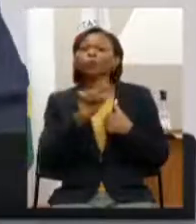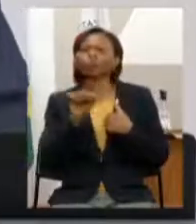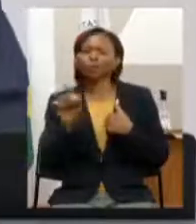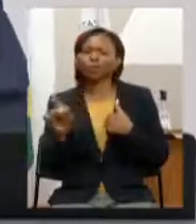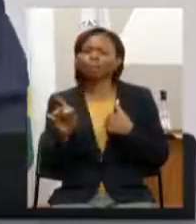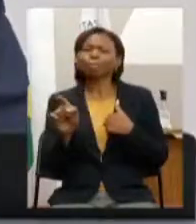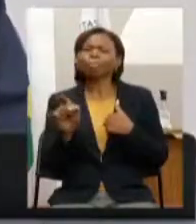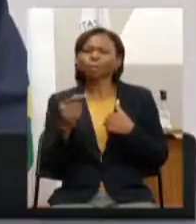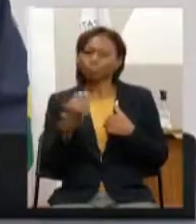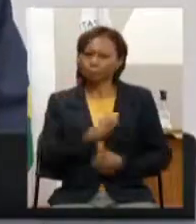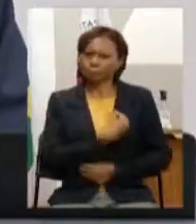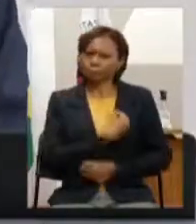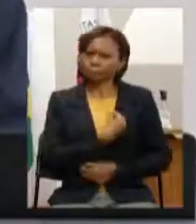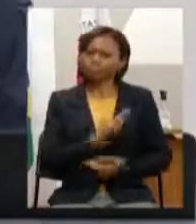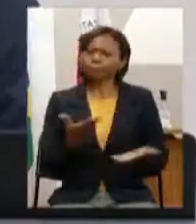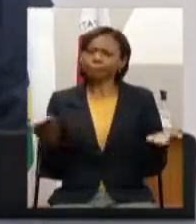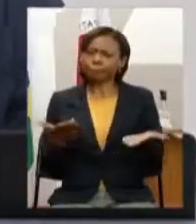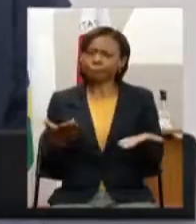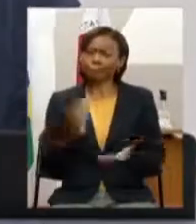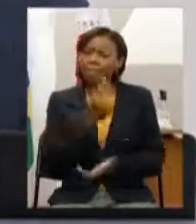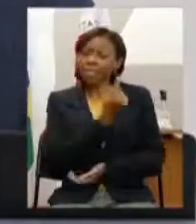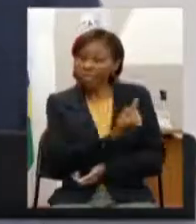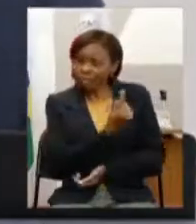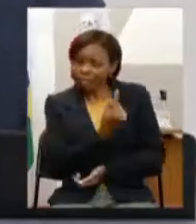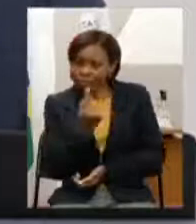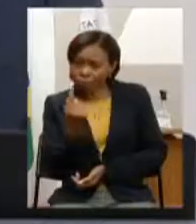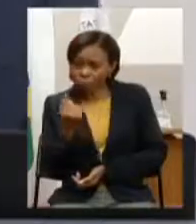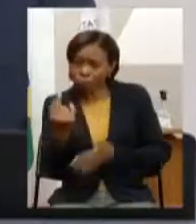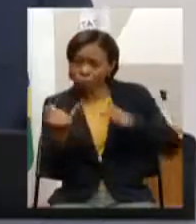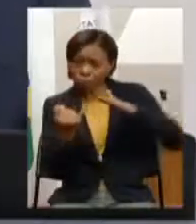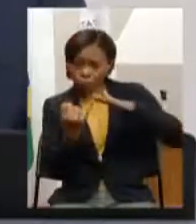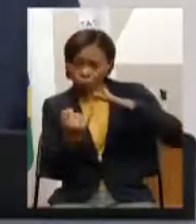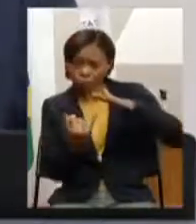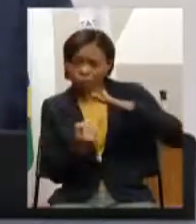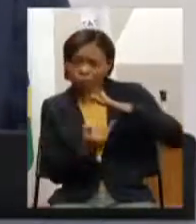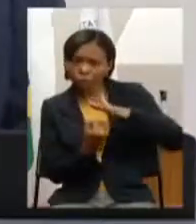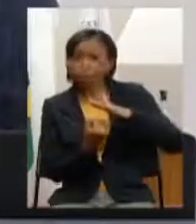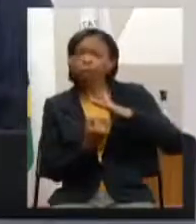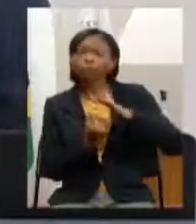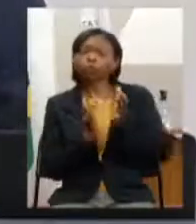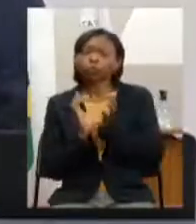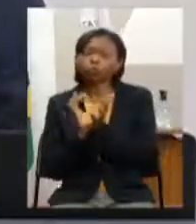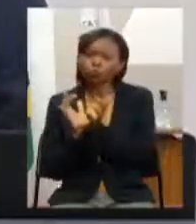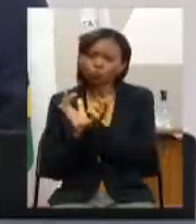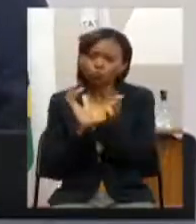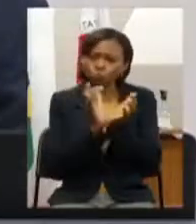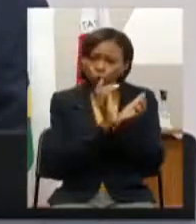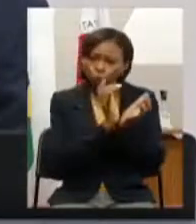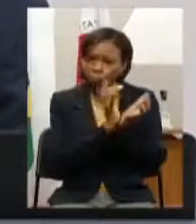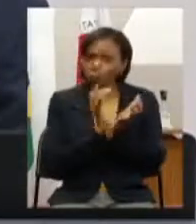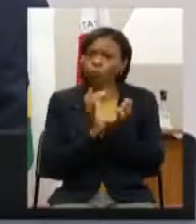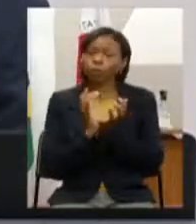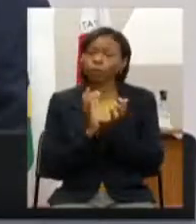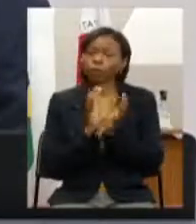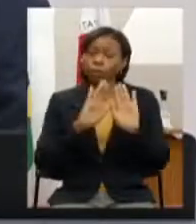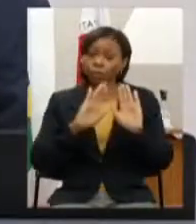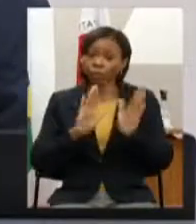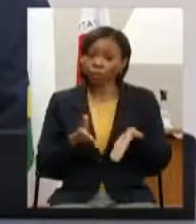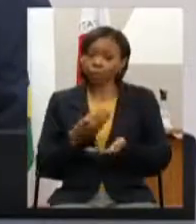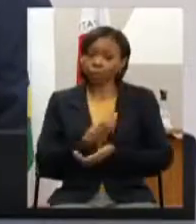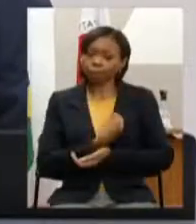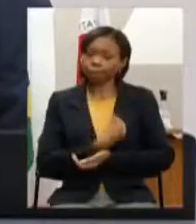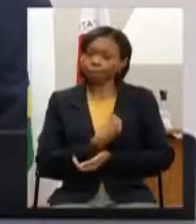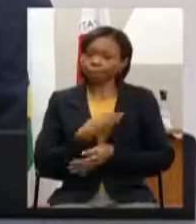dessa audiência a cada um das organizações organizações que participaram dos